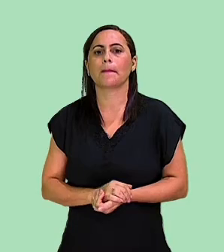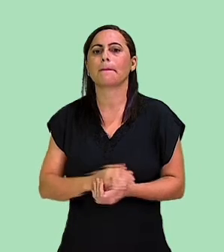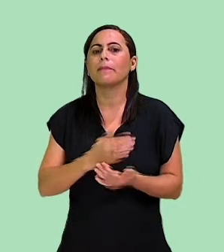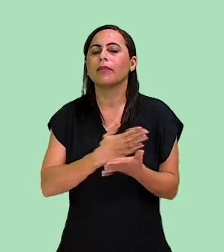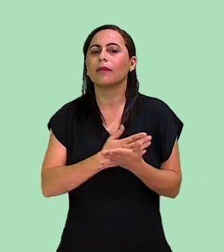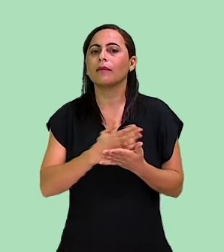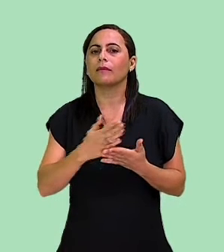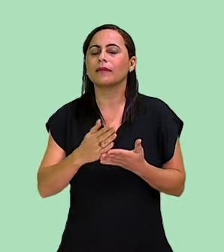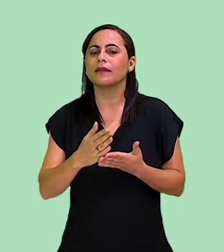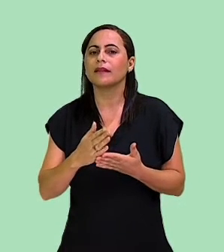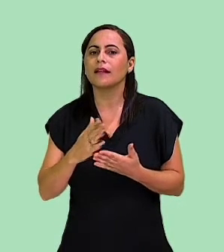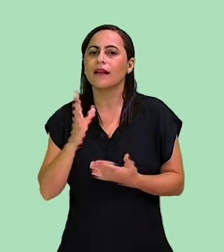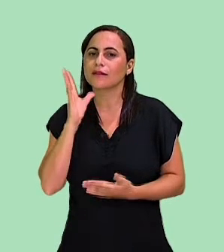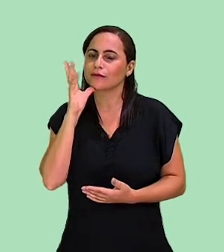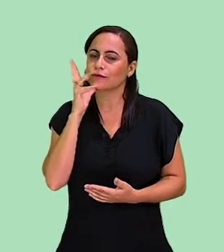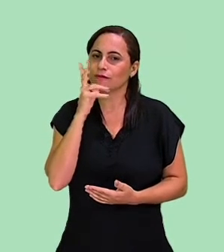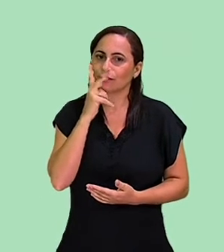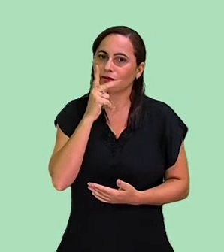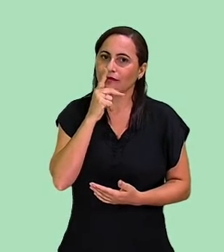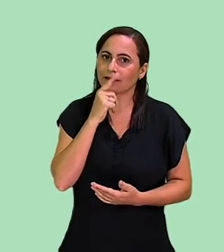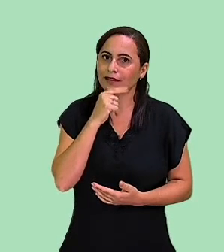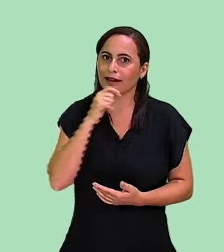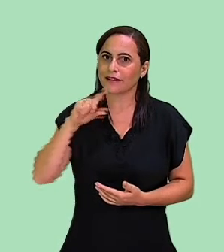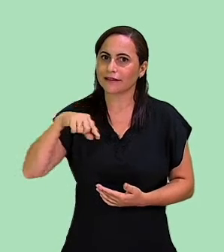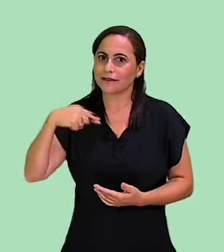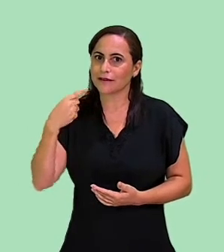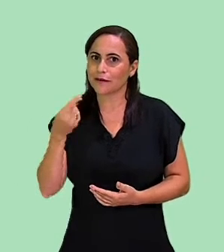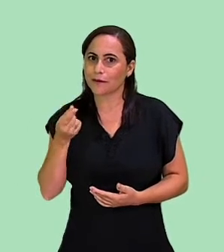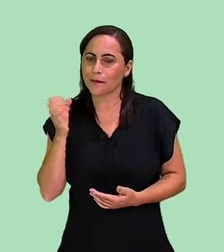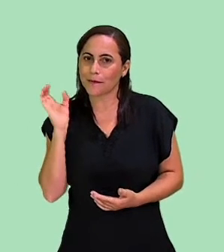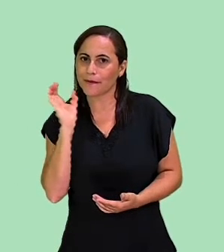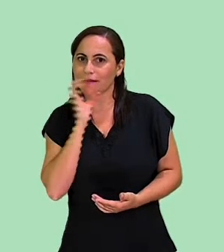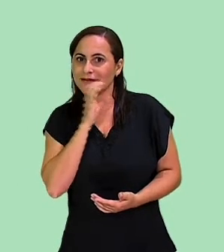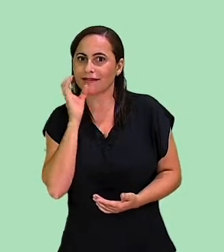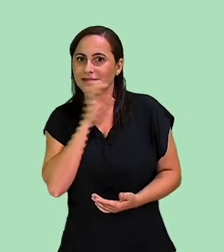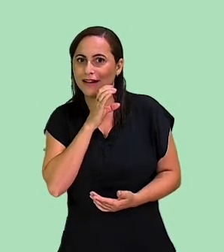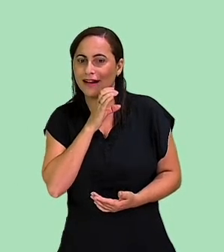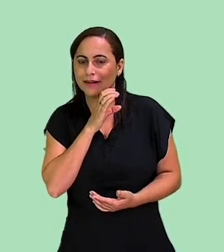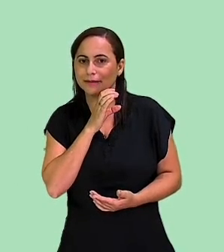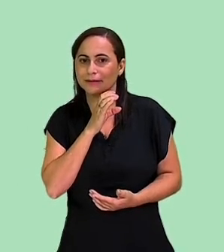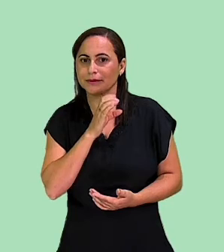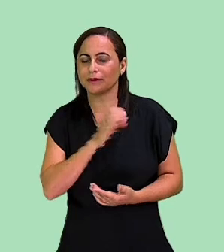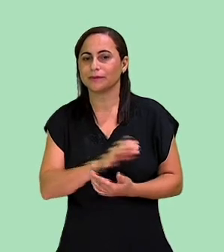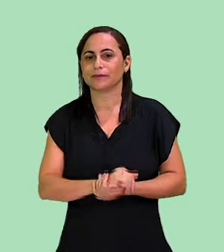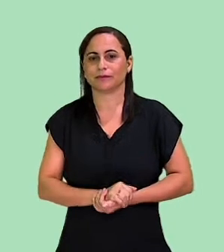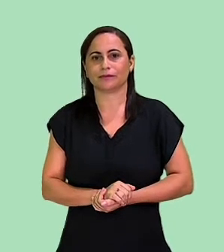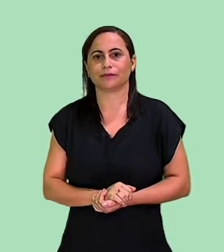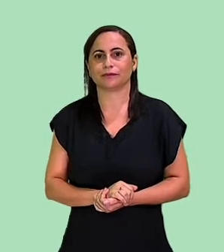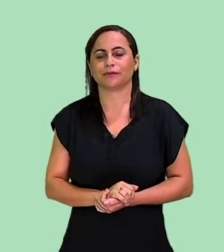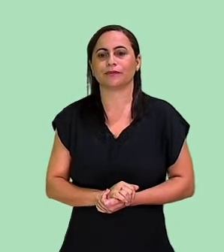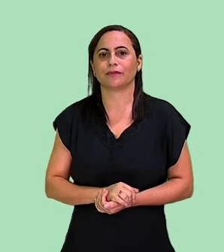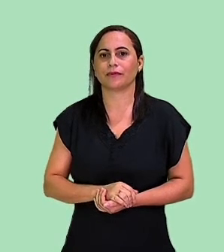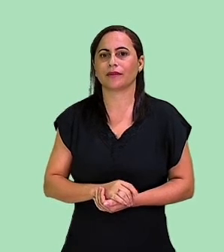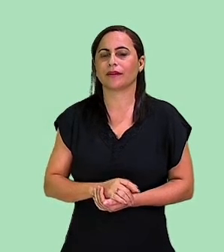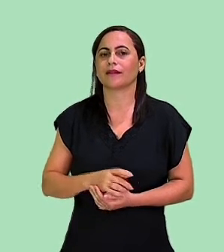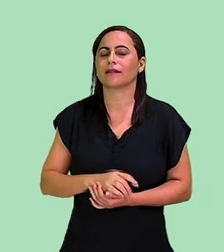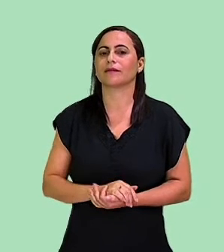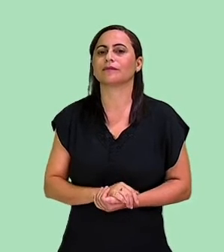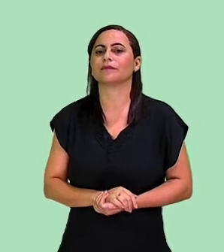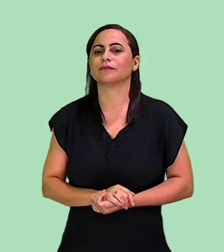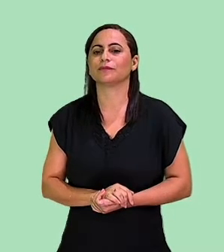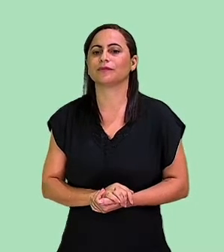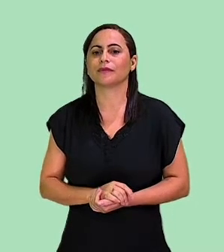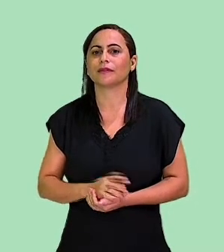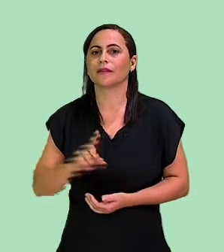Depois, vamos fazer mais rápido. E em seguida, será sem cantar. Vamos fazer só os